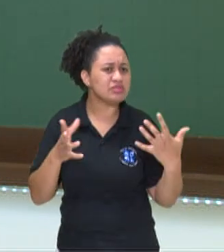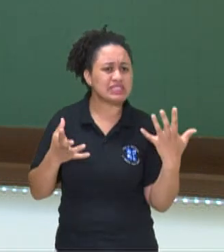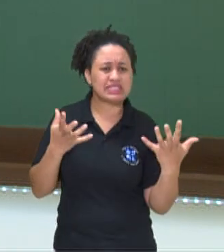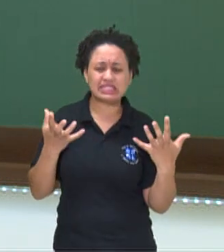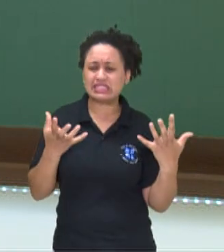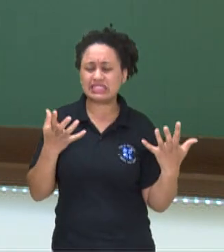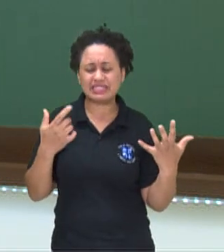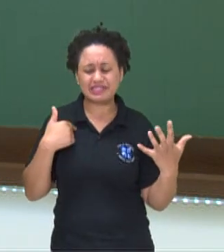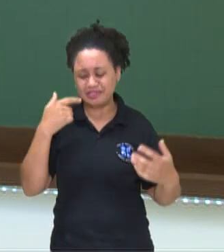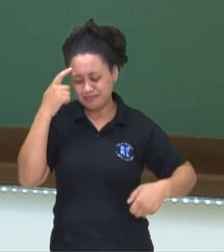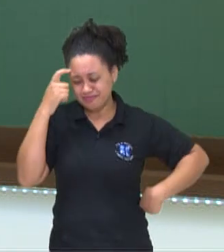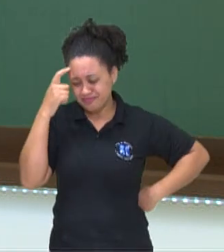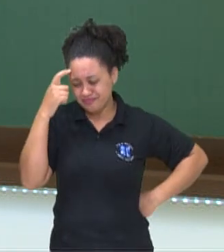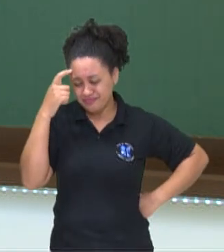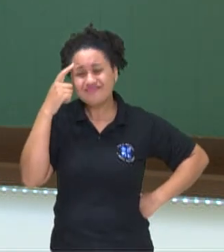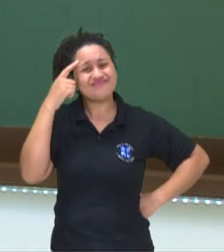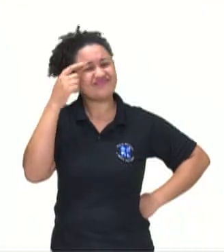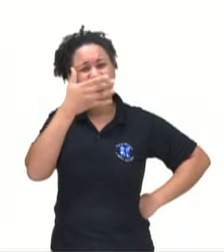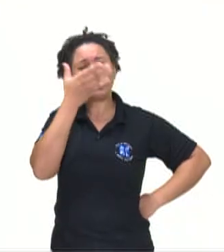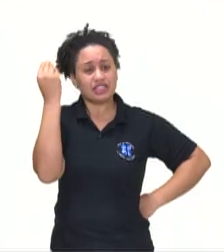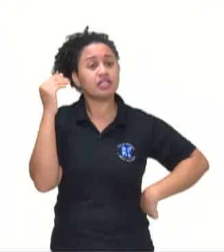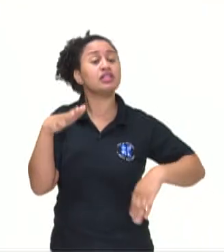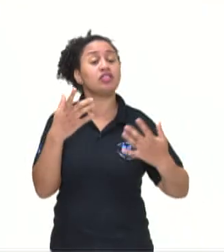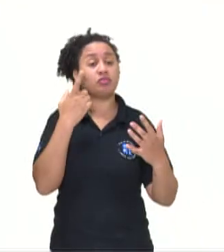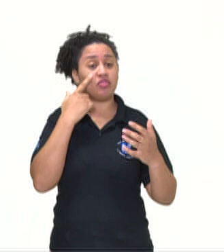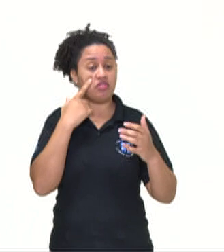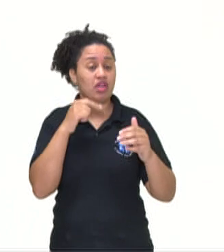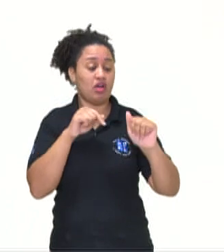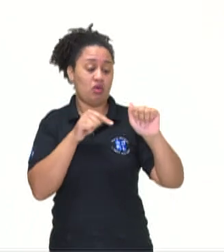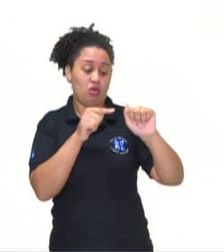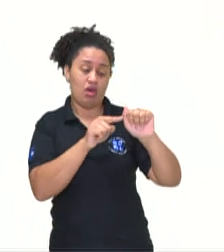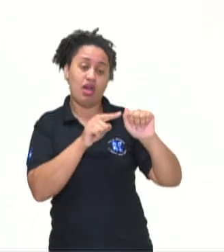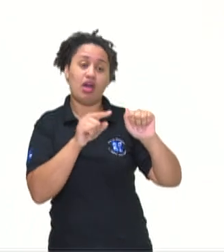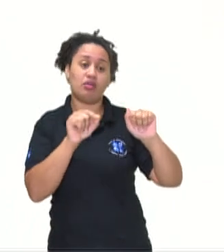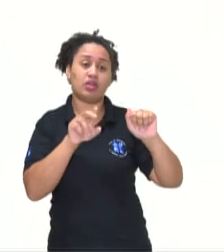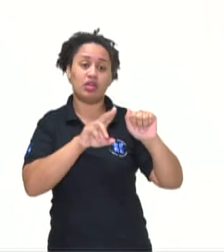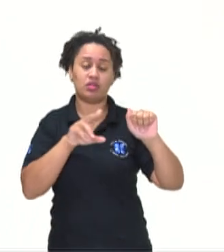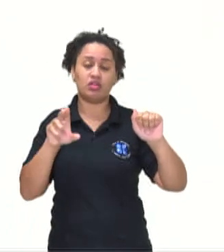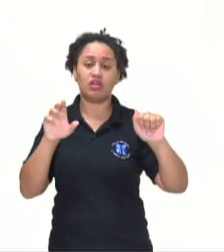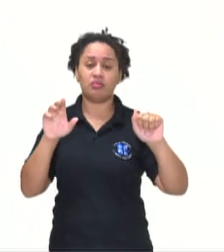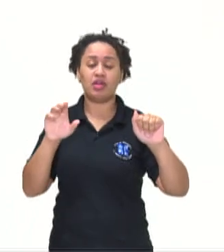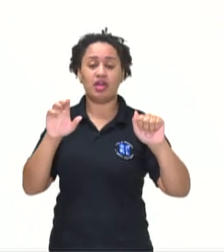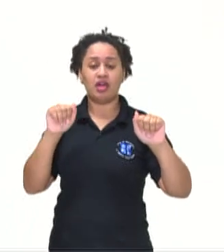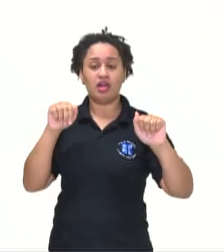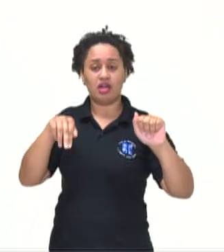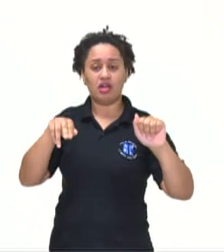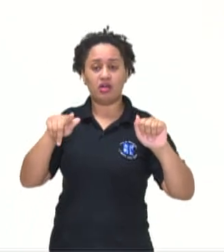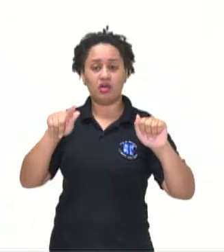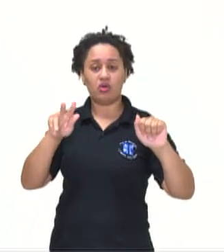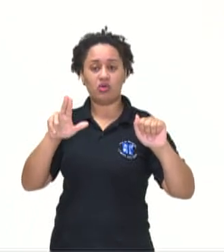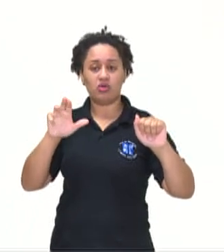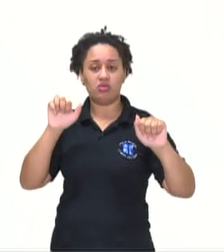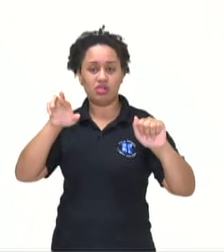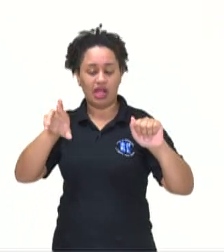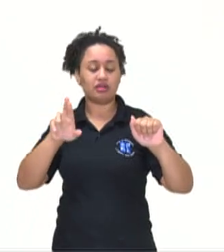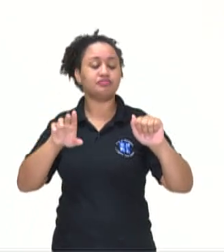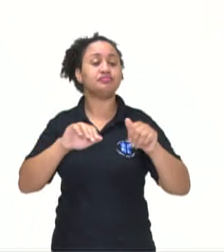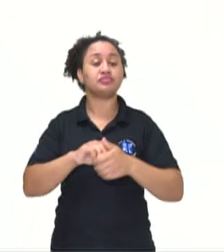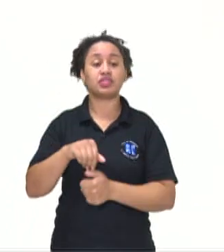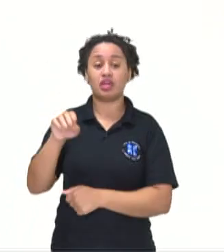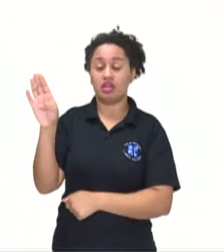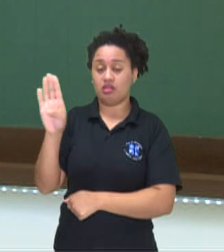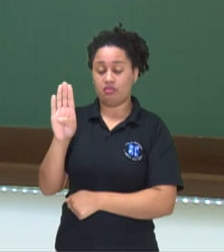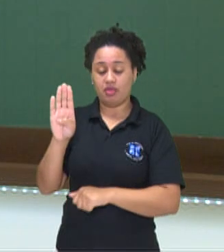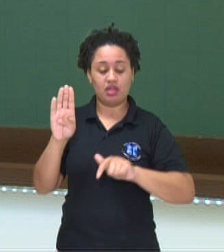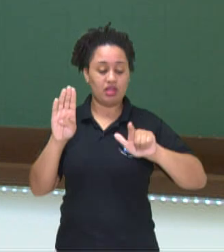professora, já esqueci! Então, vamos lá! Vamos lá, então, galera, nós temos o coeficiente angular e temos o coeficiente